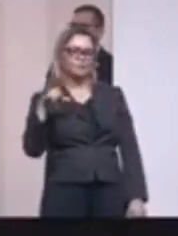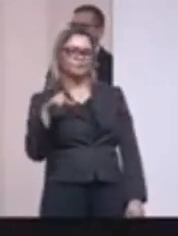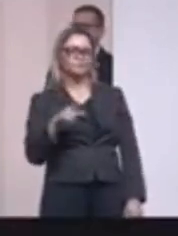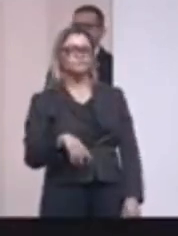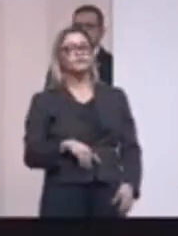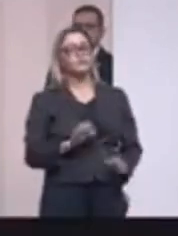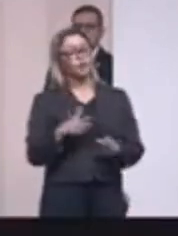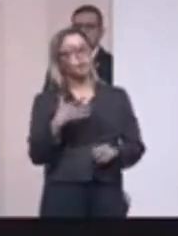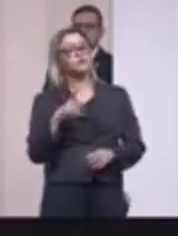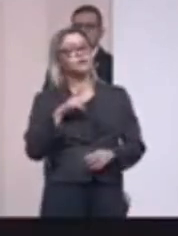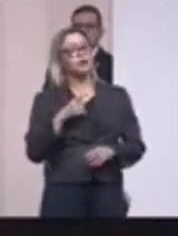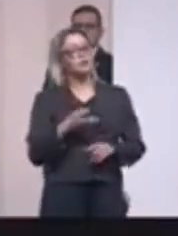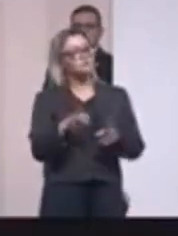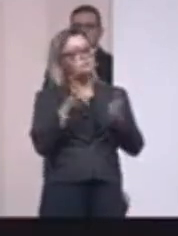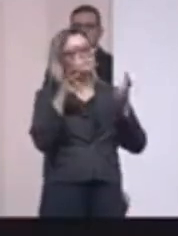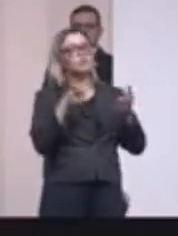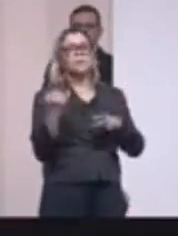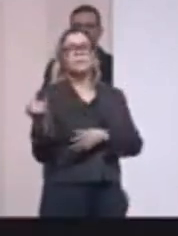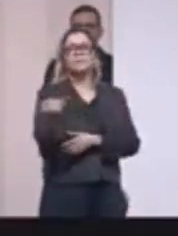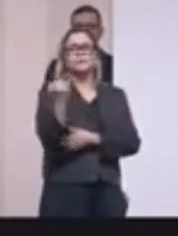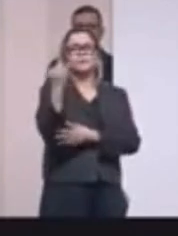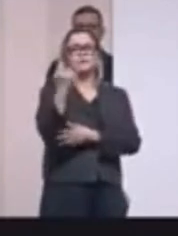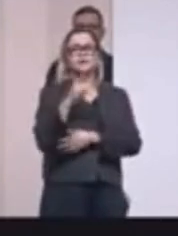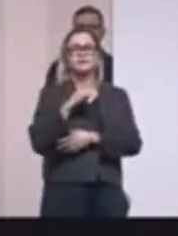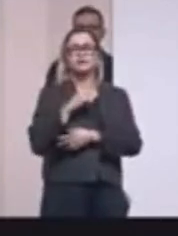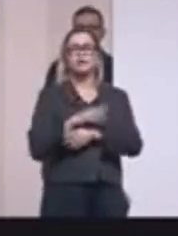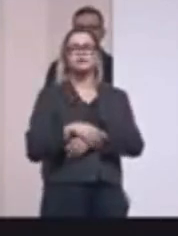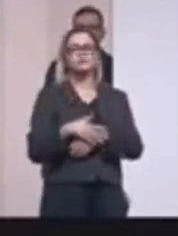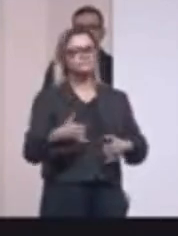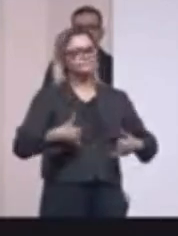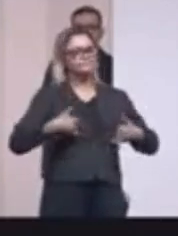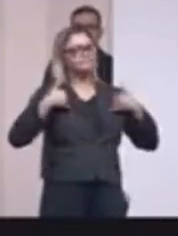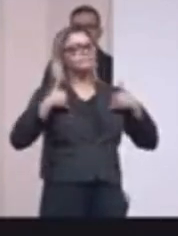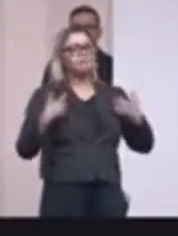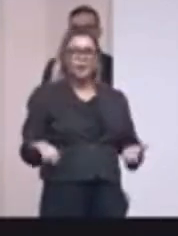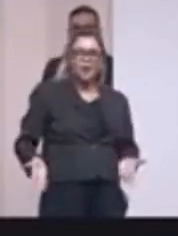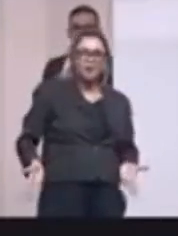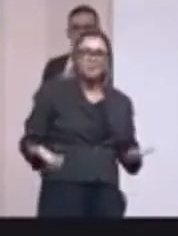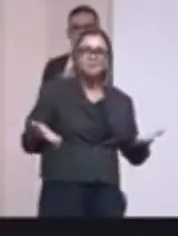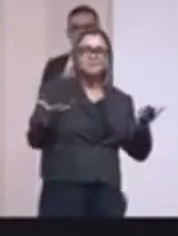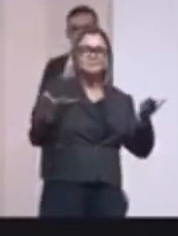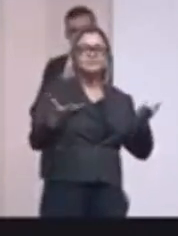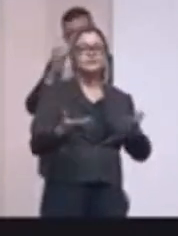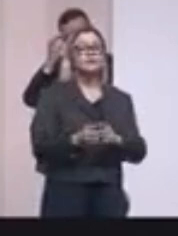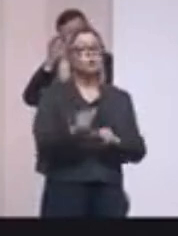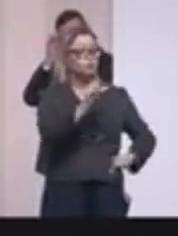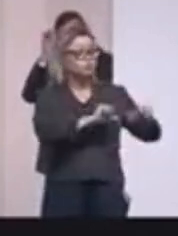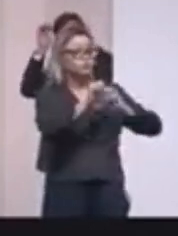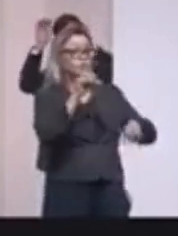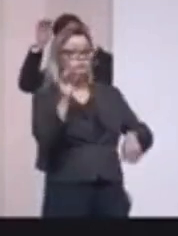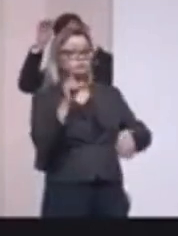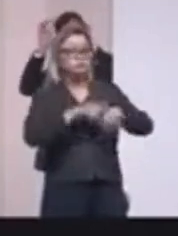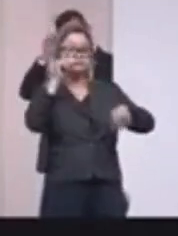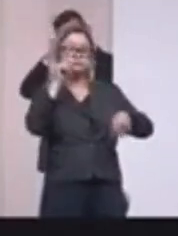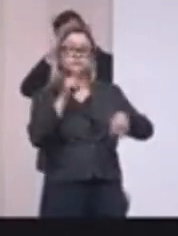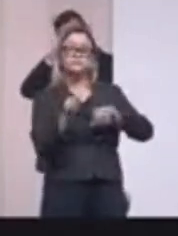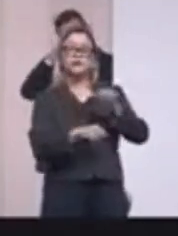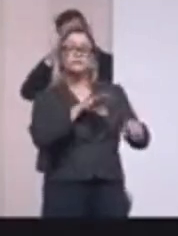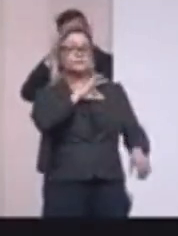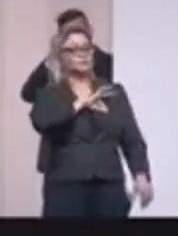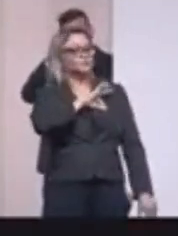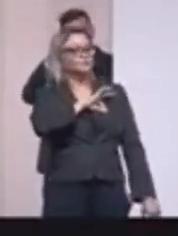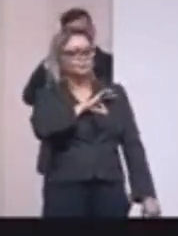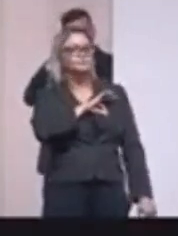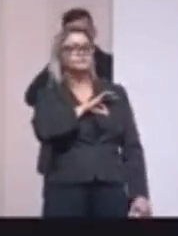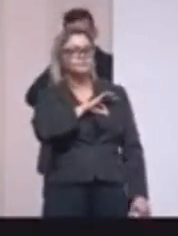Isso tem um aspecto, tem uma importância em termos de autoestima, em termos de motivação, tem um efeito imediato em termos de remuneração,